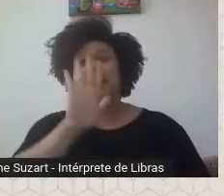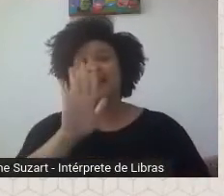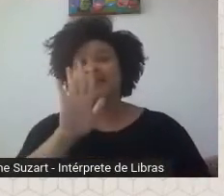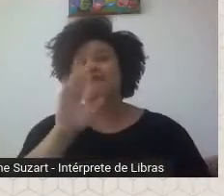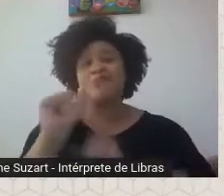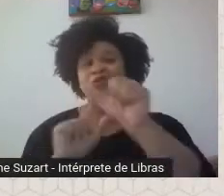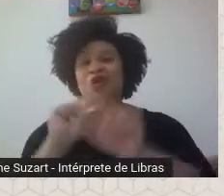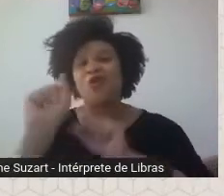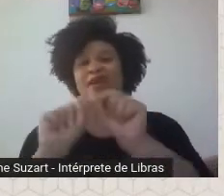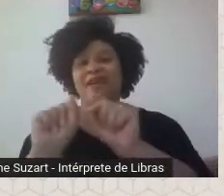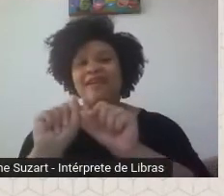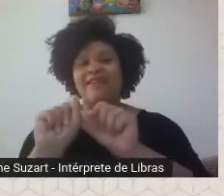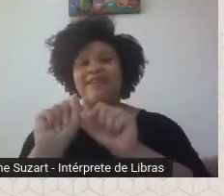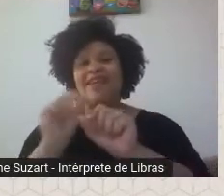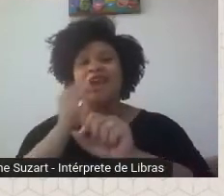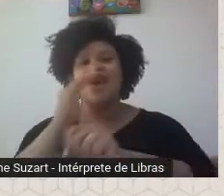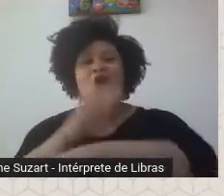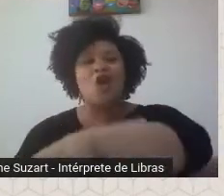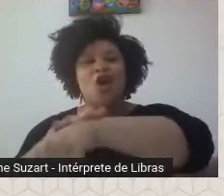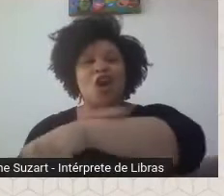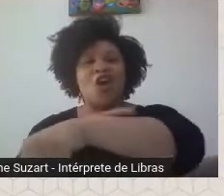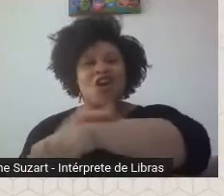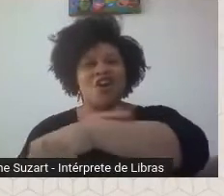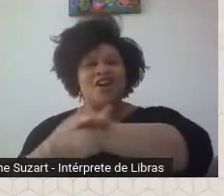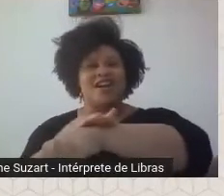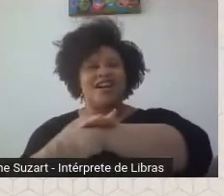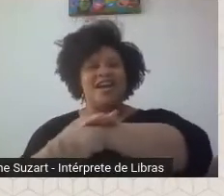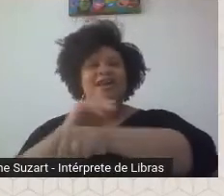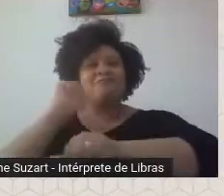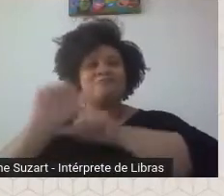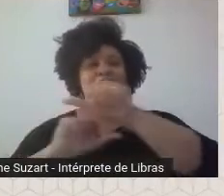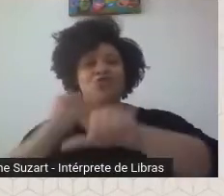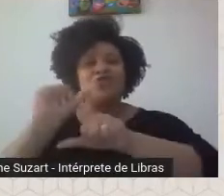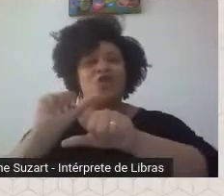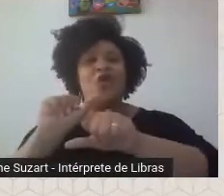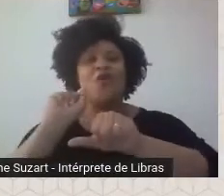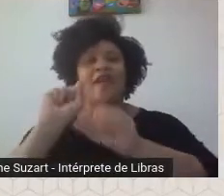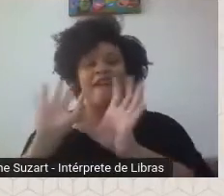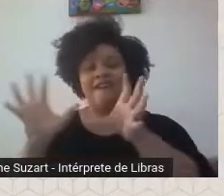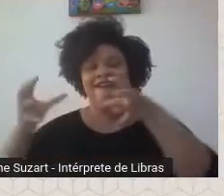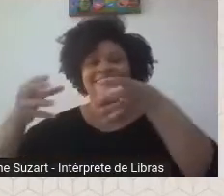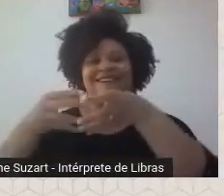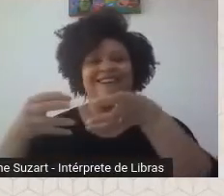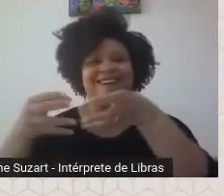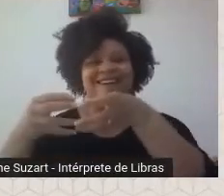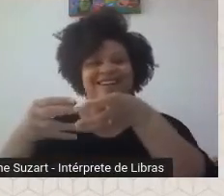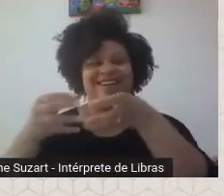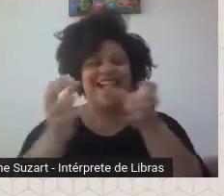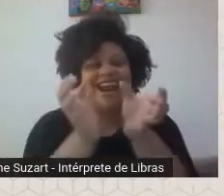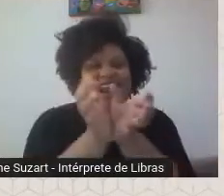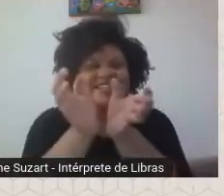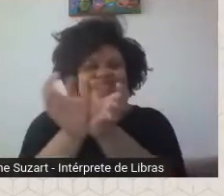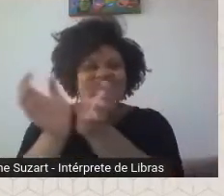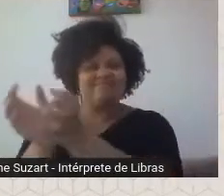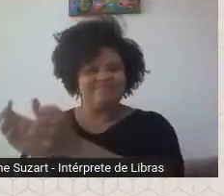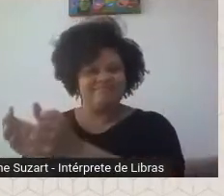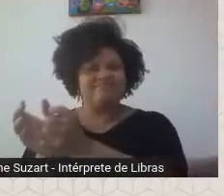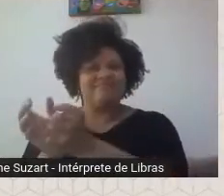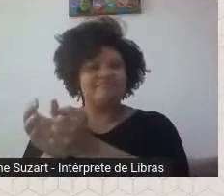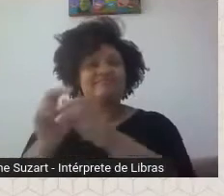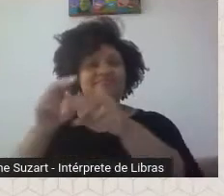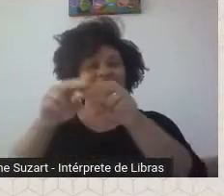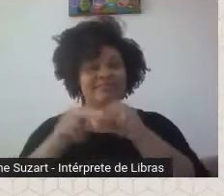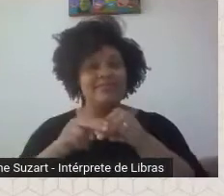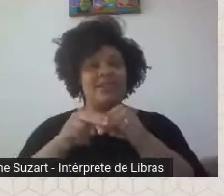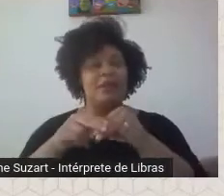sempre a considerou seu patrimônio exclusivo para a manutenção de seus privilégios. As políticas de ações afirmativas fizeram com que o número dos